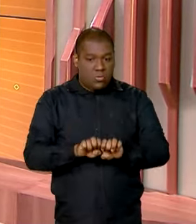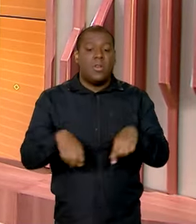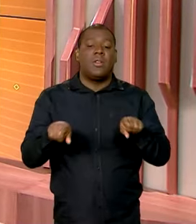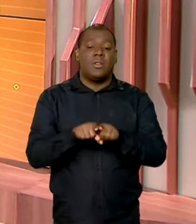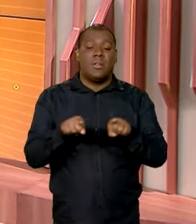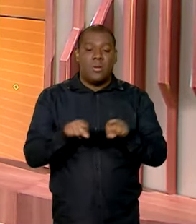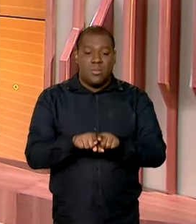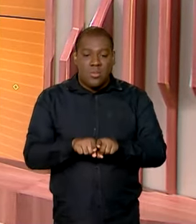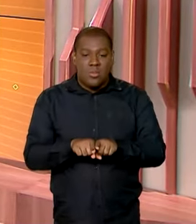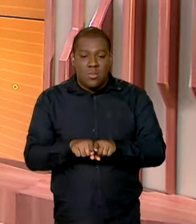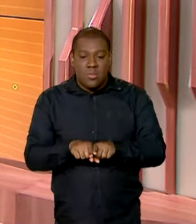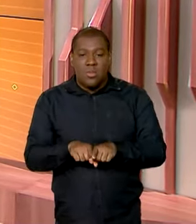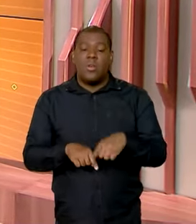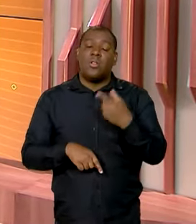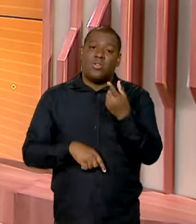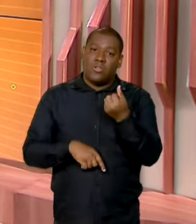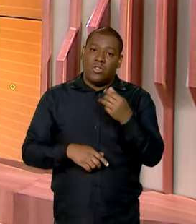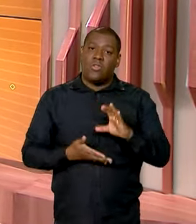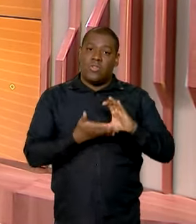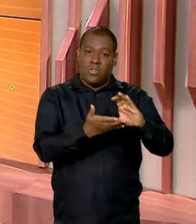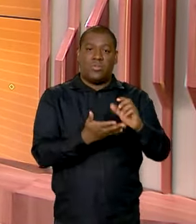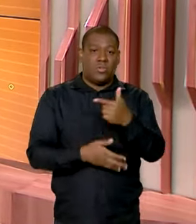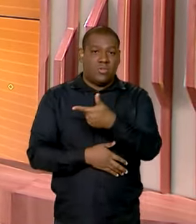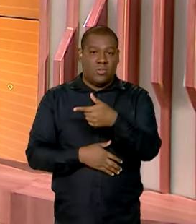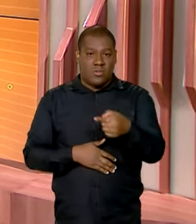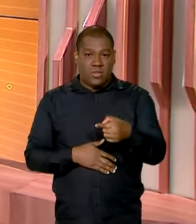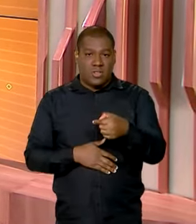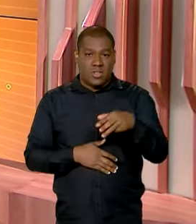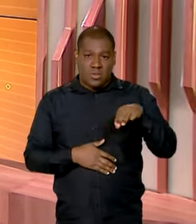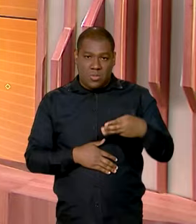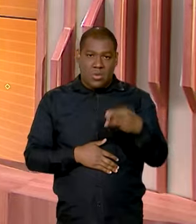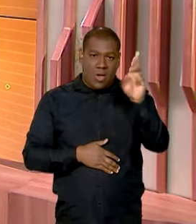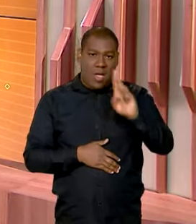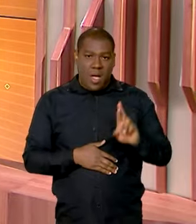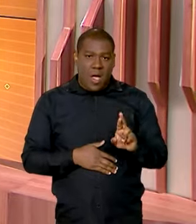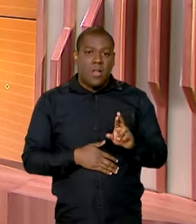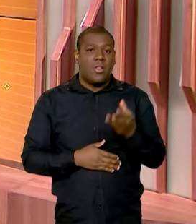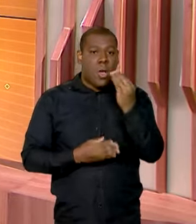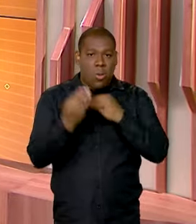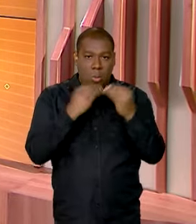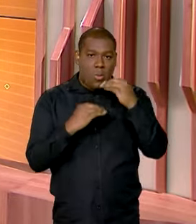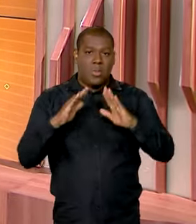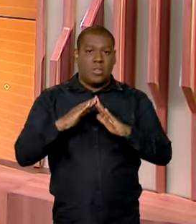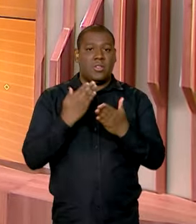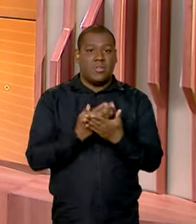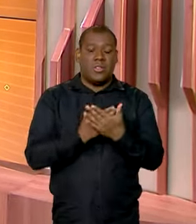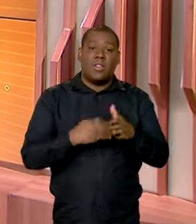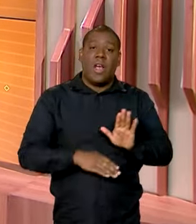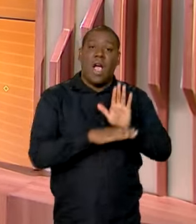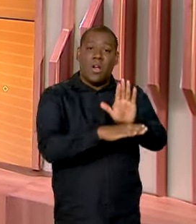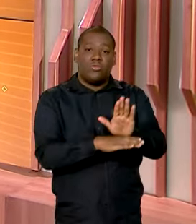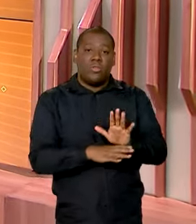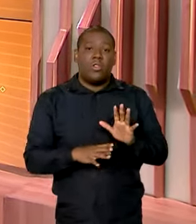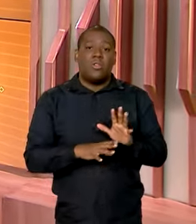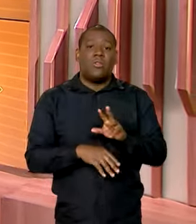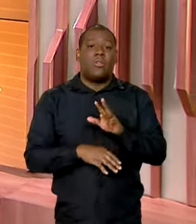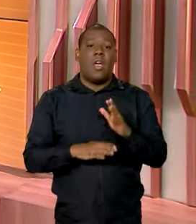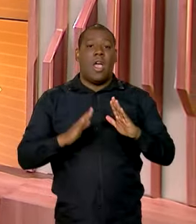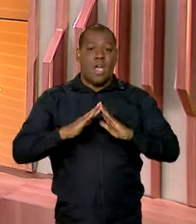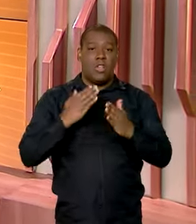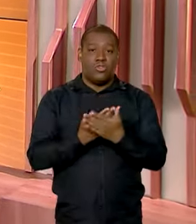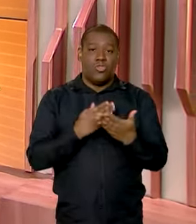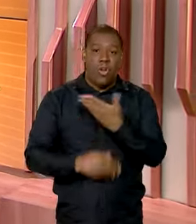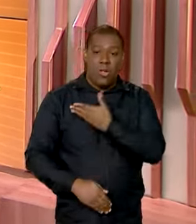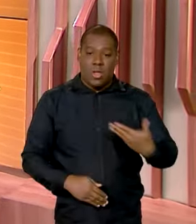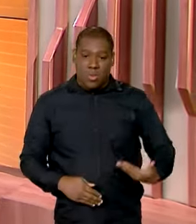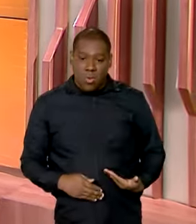de 27 milhões de reais para alimentação escolar, que atendeu 506 escolas da rede pública